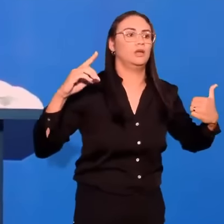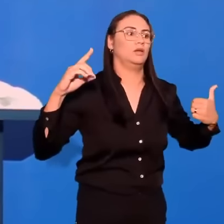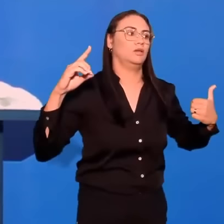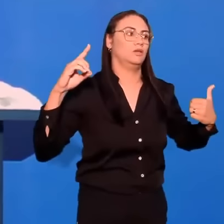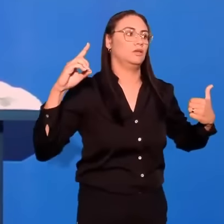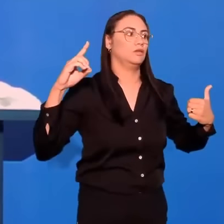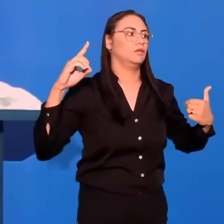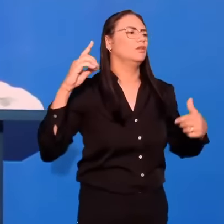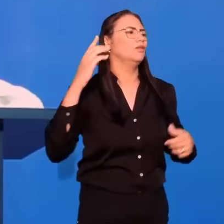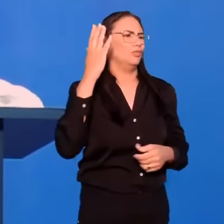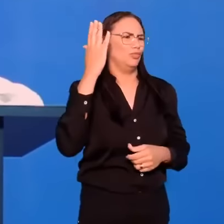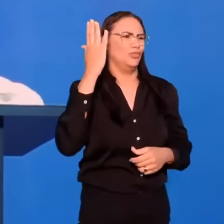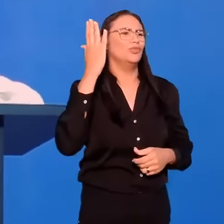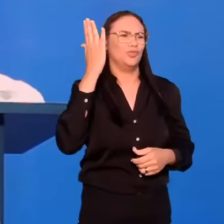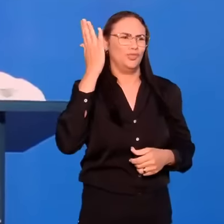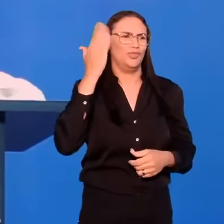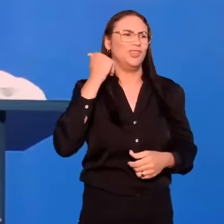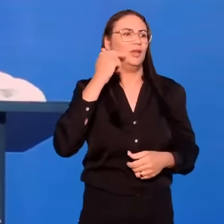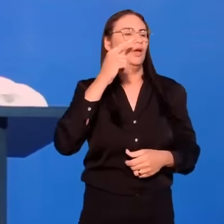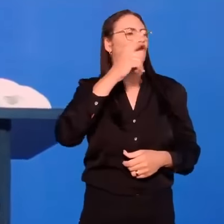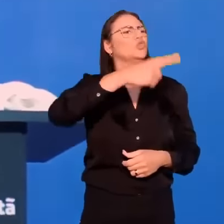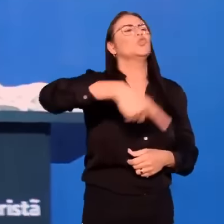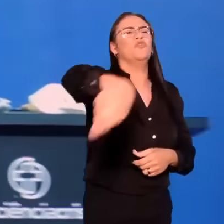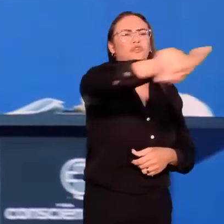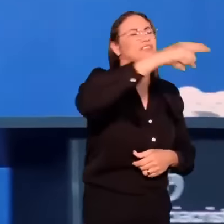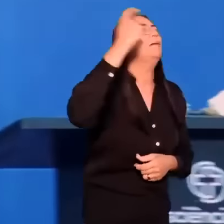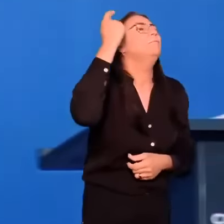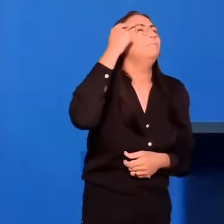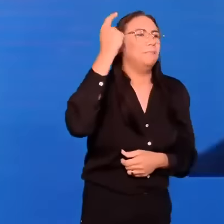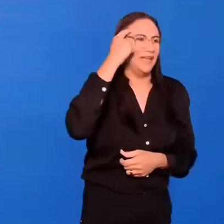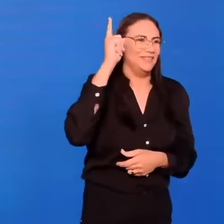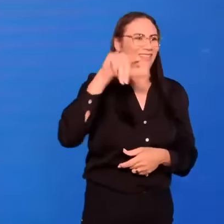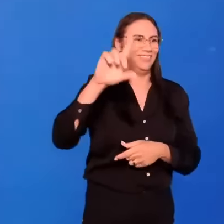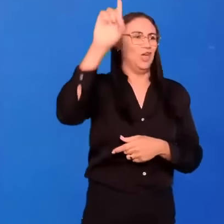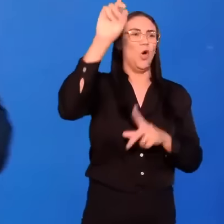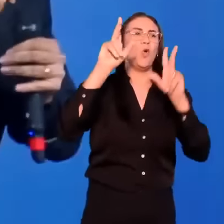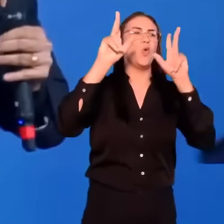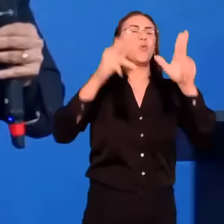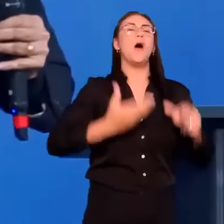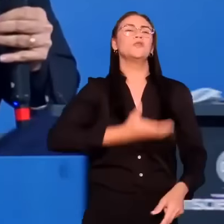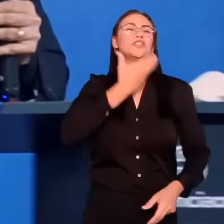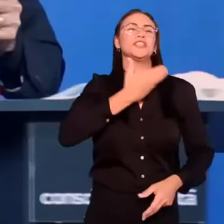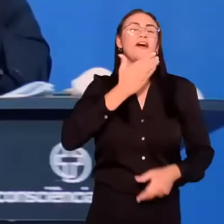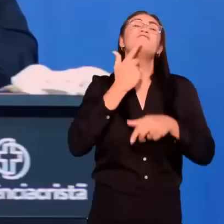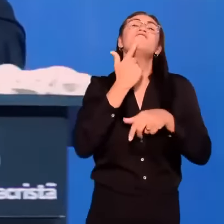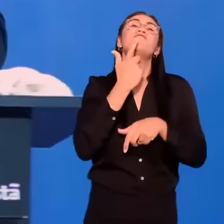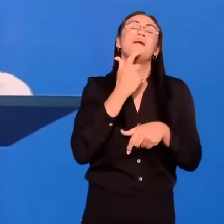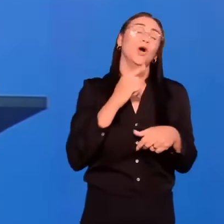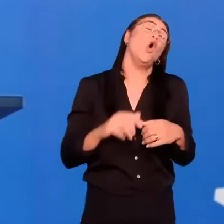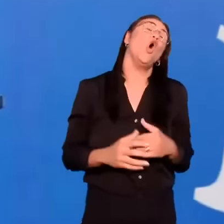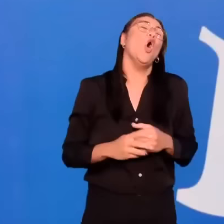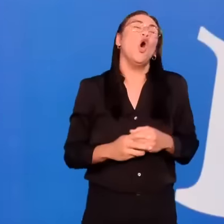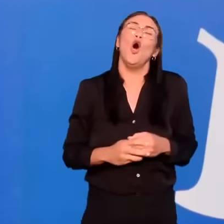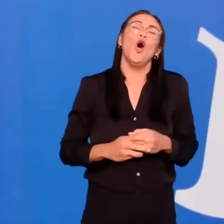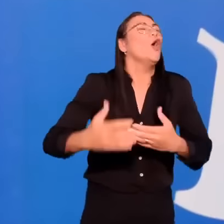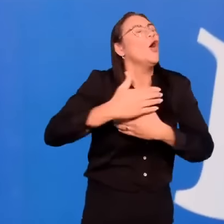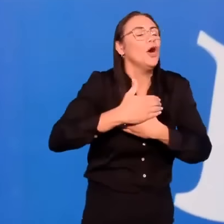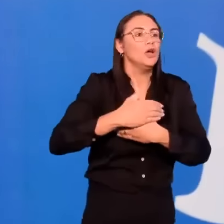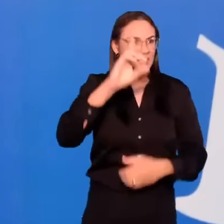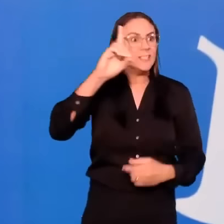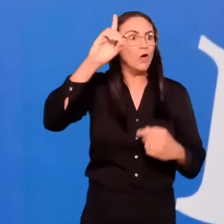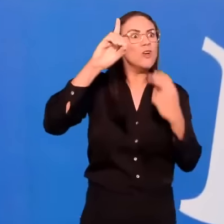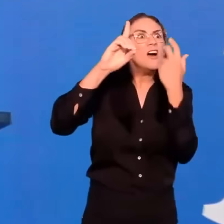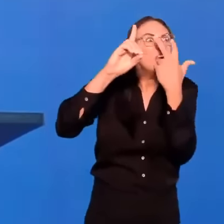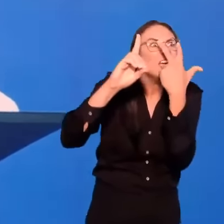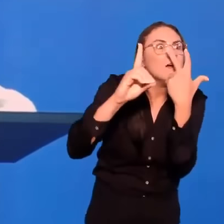sei que você acostumou com esse Deus gordo, vestido de vermelho, que faz rou, rou, rou. Mas o Deus da Bíblia, o que ele tem em vermelho, são os olhos,